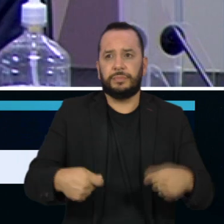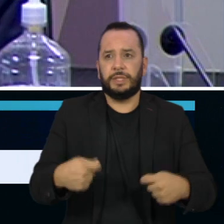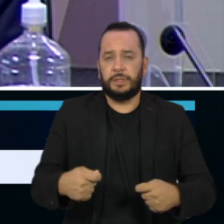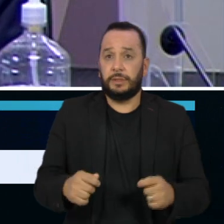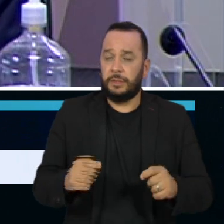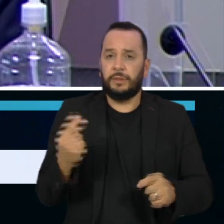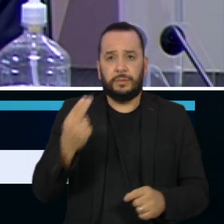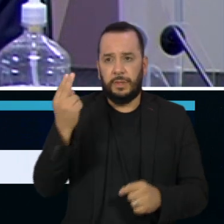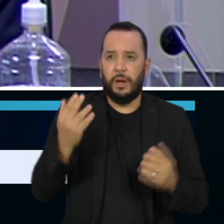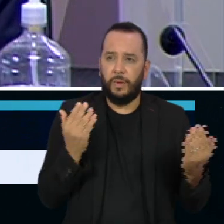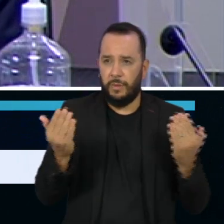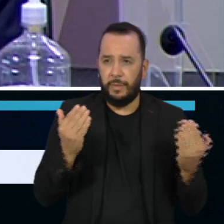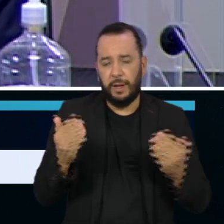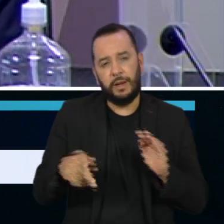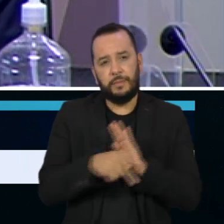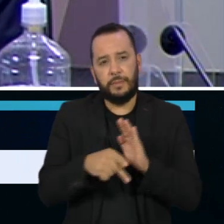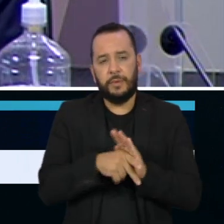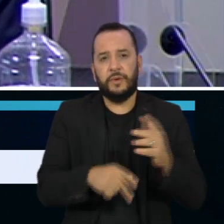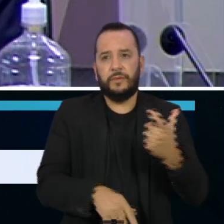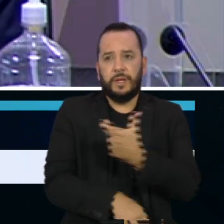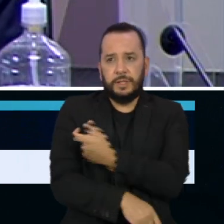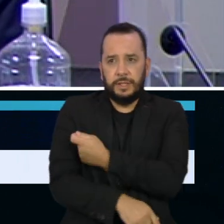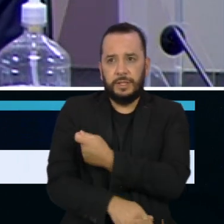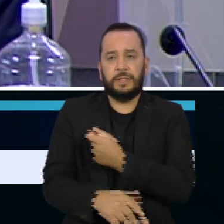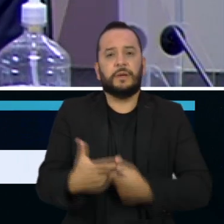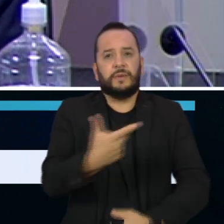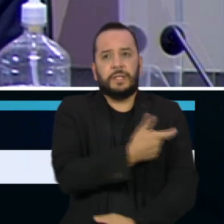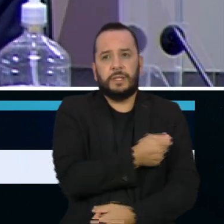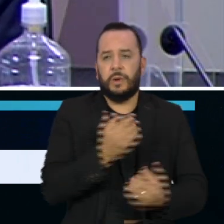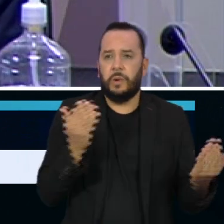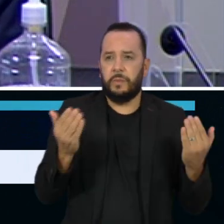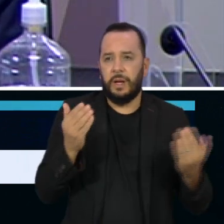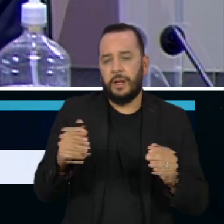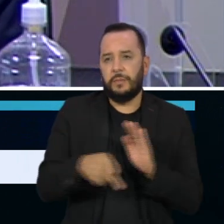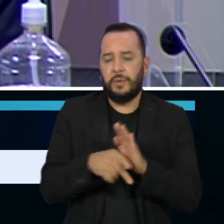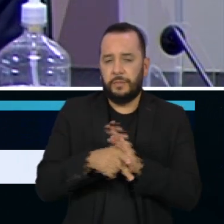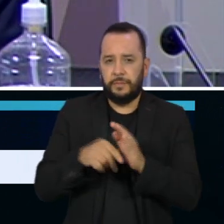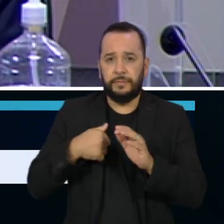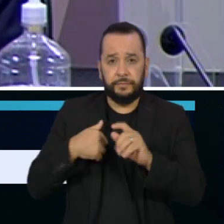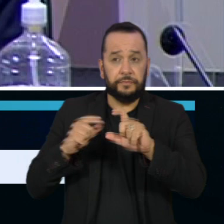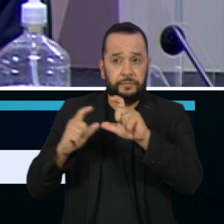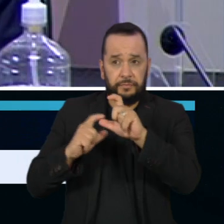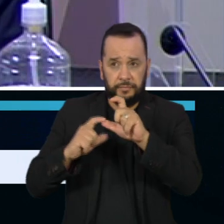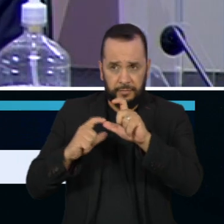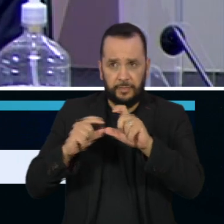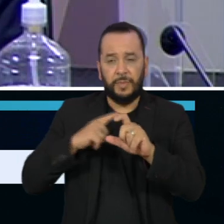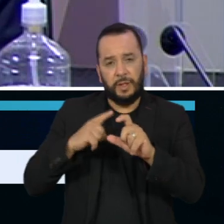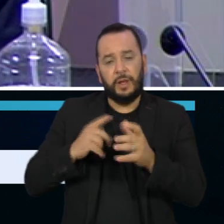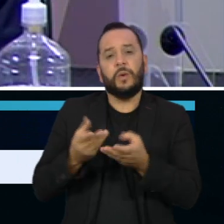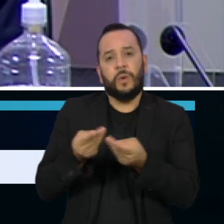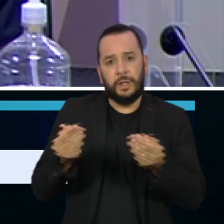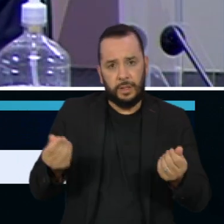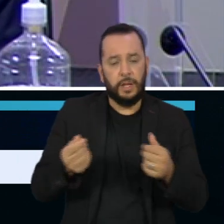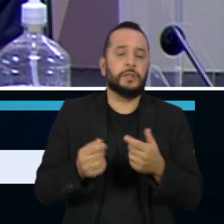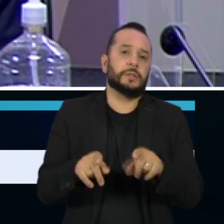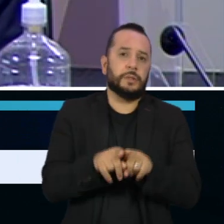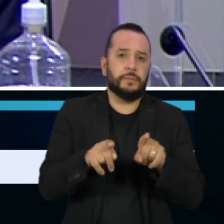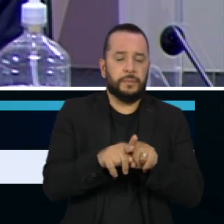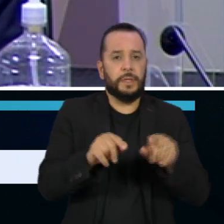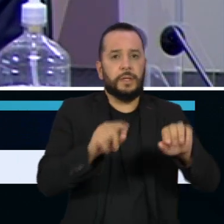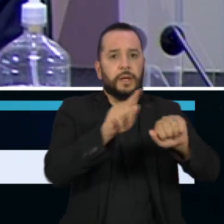comparação entre as vacinas, como vossa excelência sabe, a vacina da Pfizer tem uma eficácia, a vacina da AstraZeneca também,